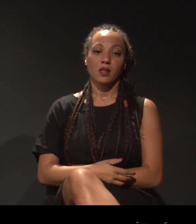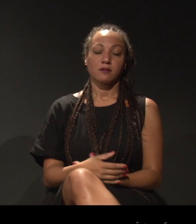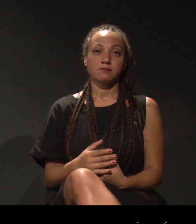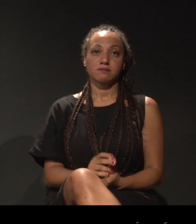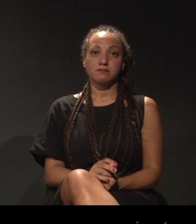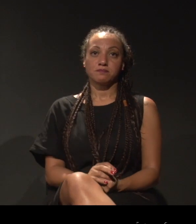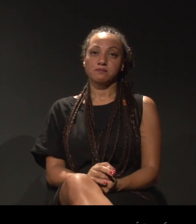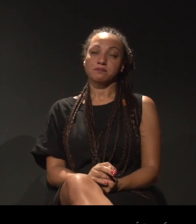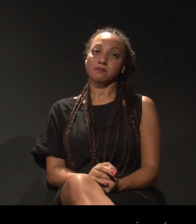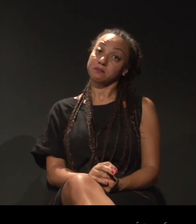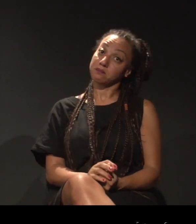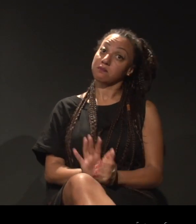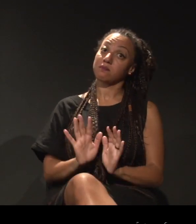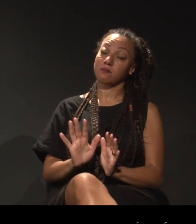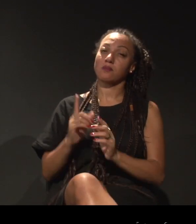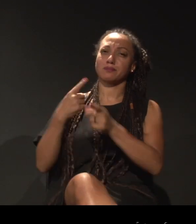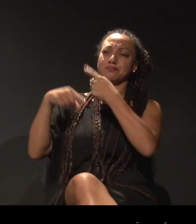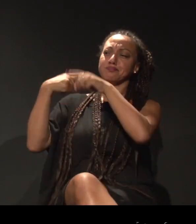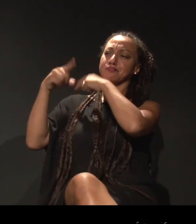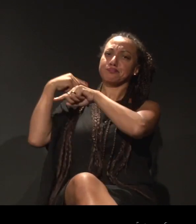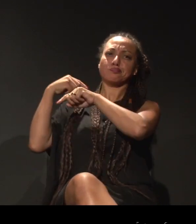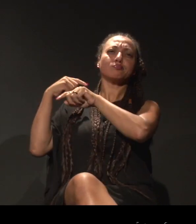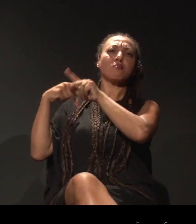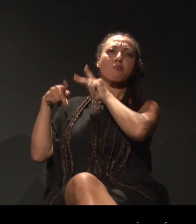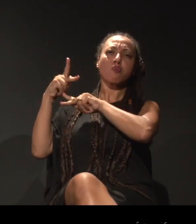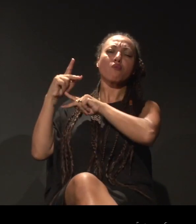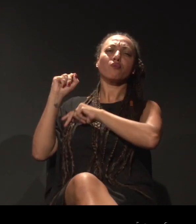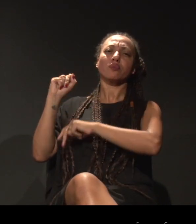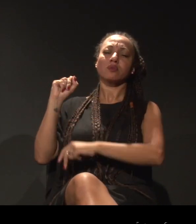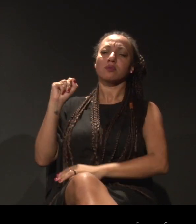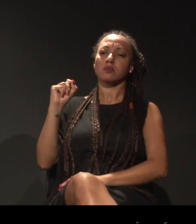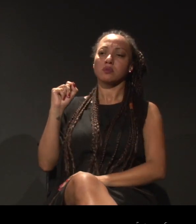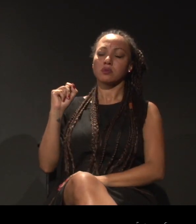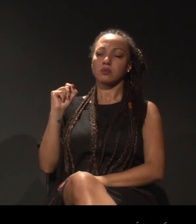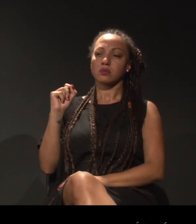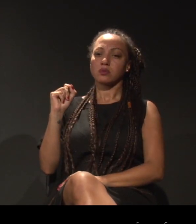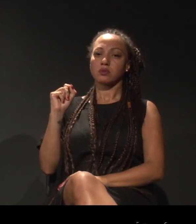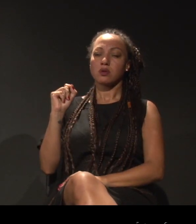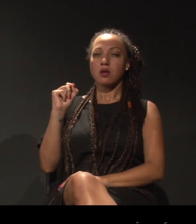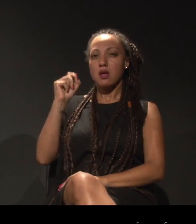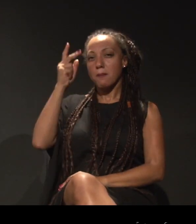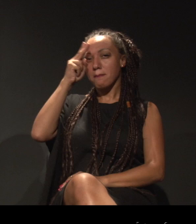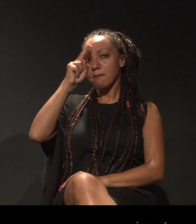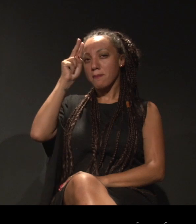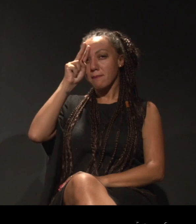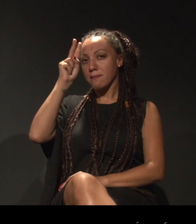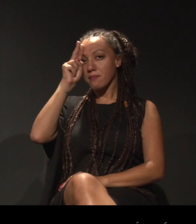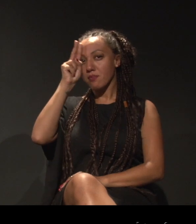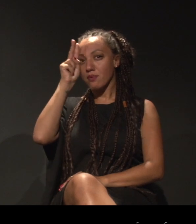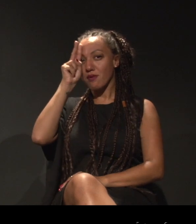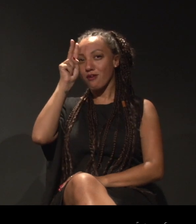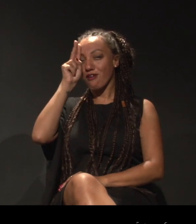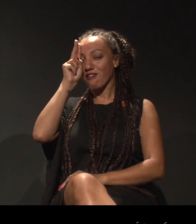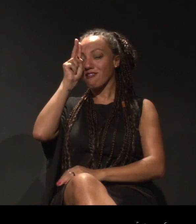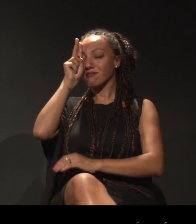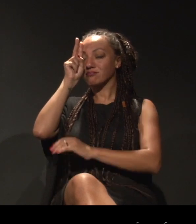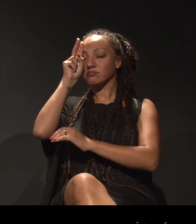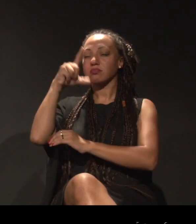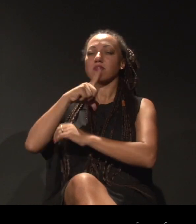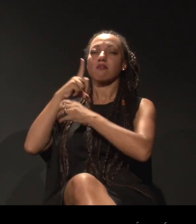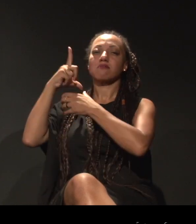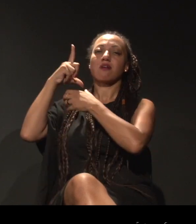pelo menos no antepassado, o que a gente costuma dizer é que a memória é a casa do afeto.